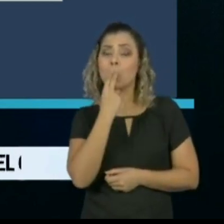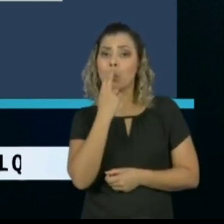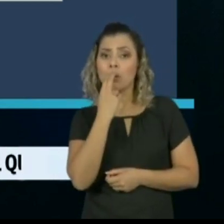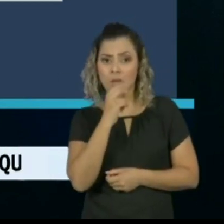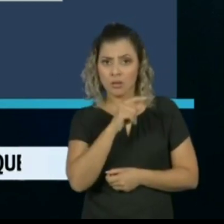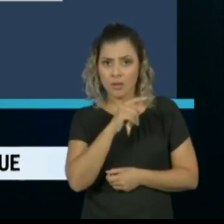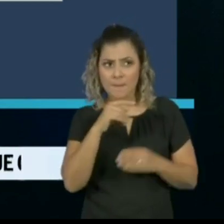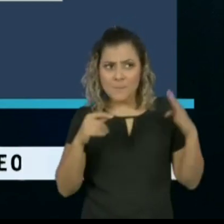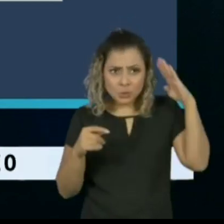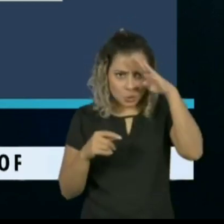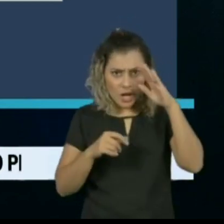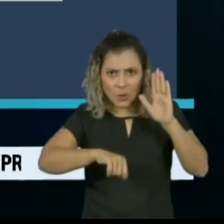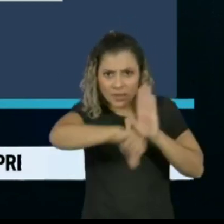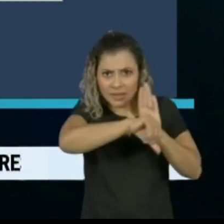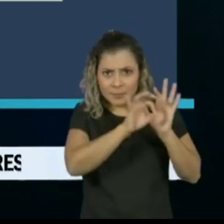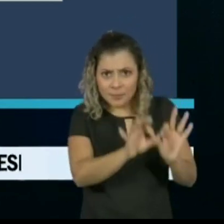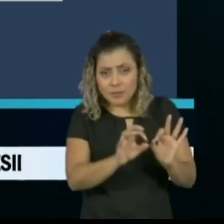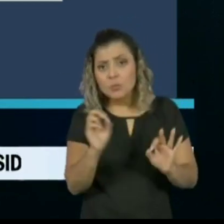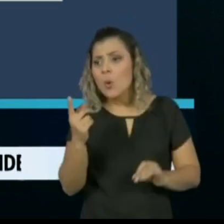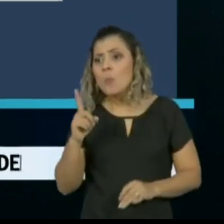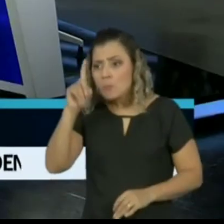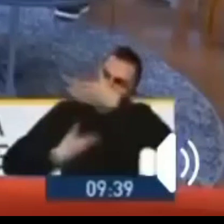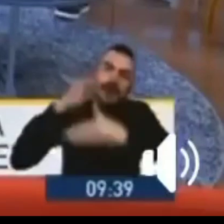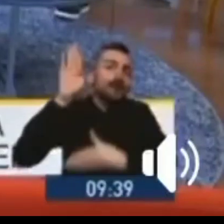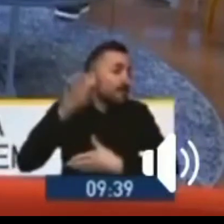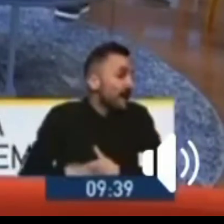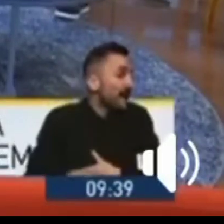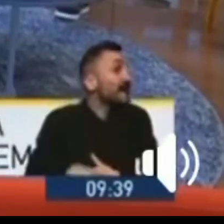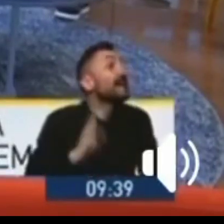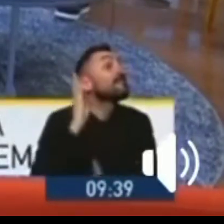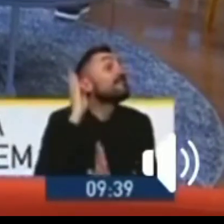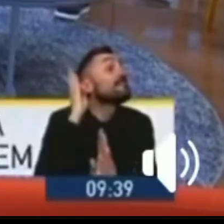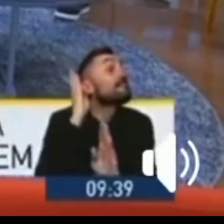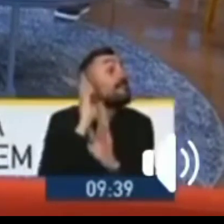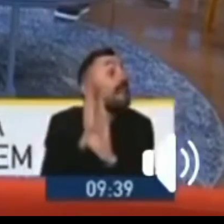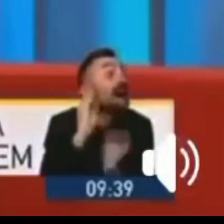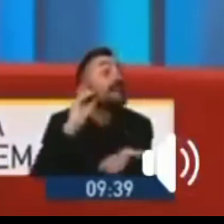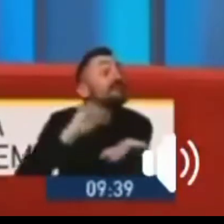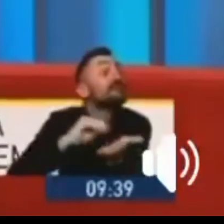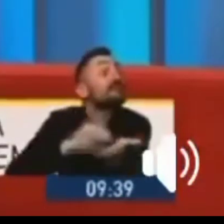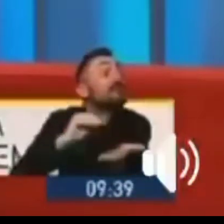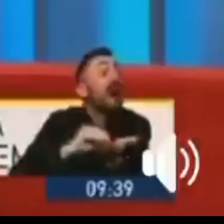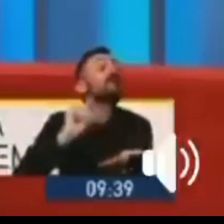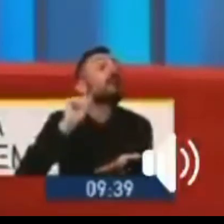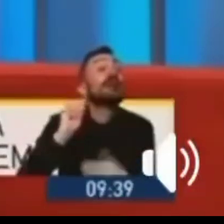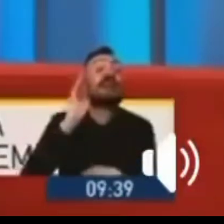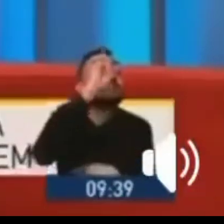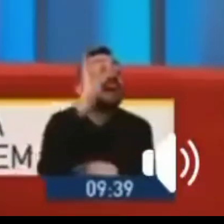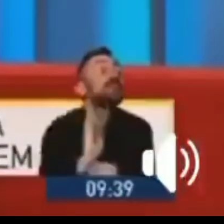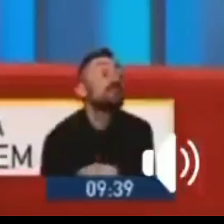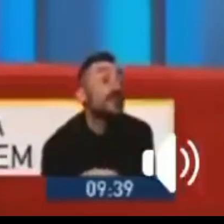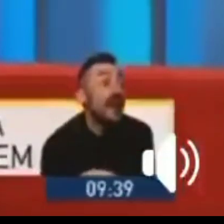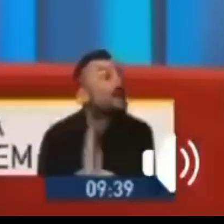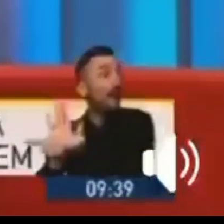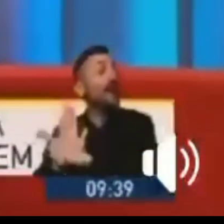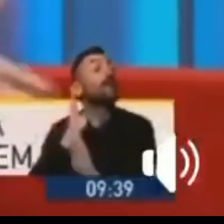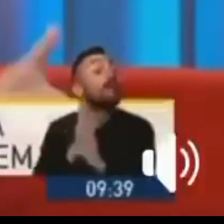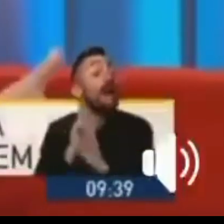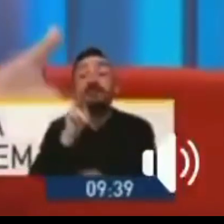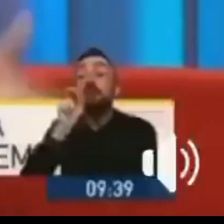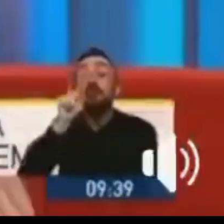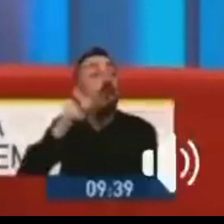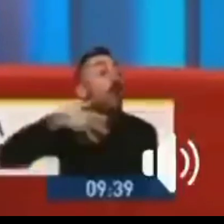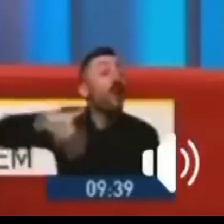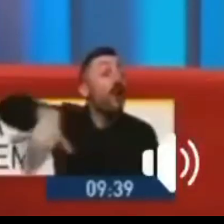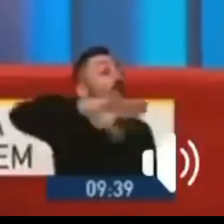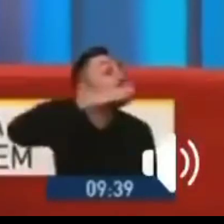cometeu crime e se Moro falou a verdade. Não são os números nacionais. As pesquisas nacionais mostram que o presidente perdeu muita popularidade. de estar